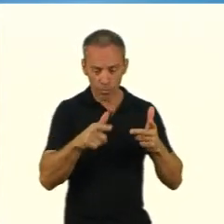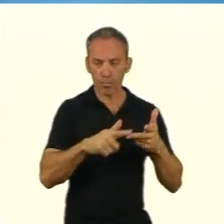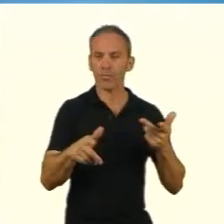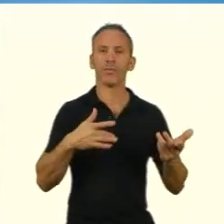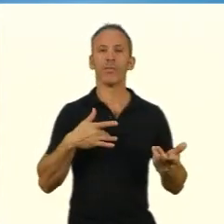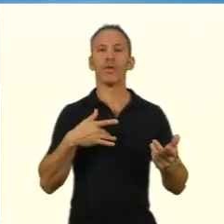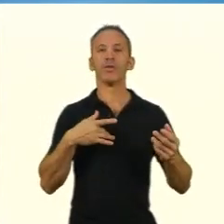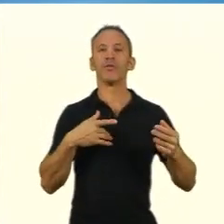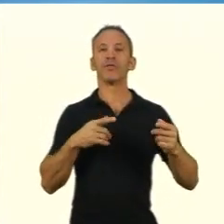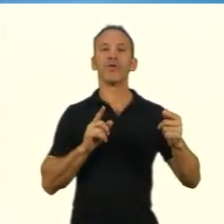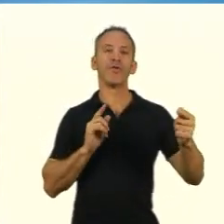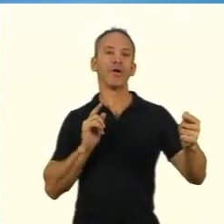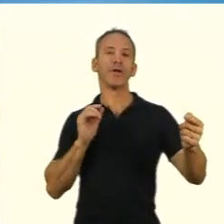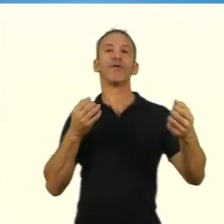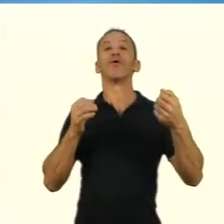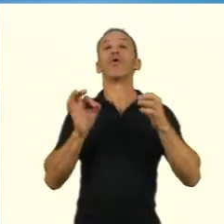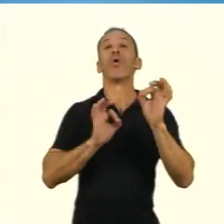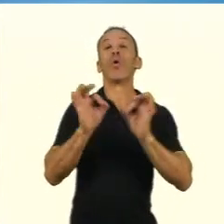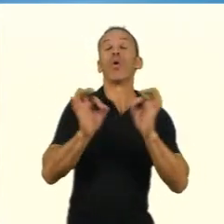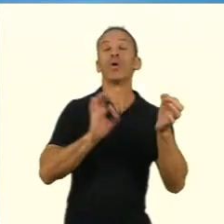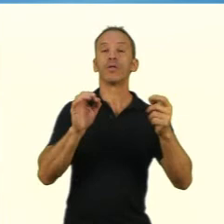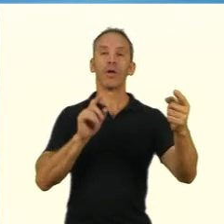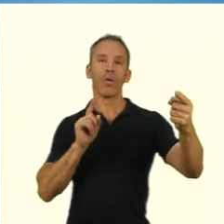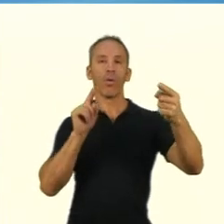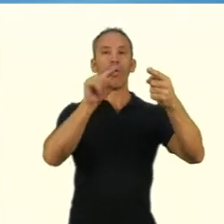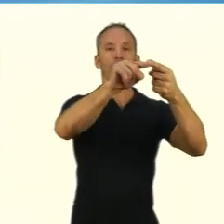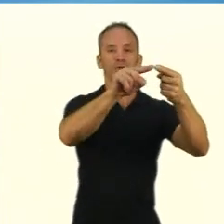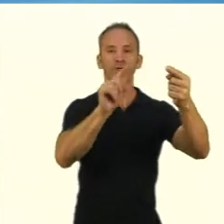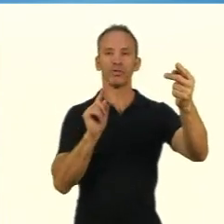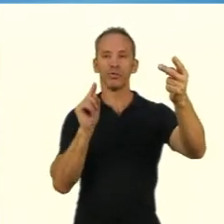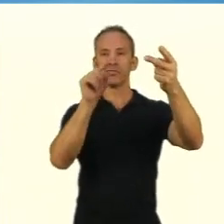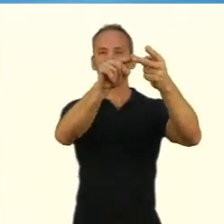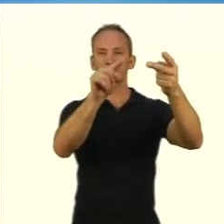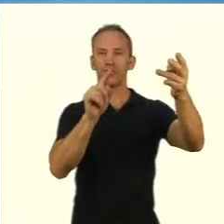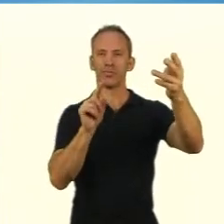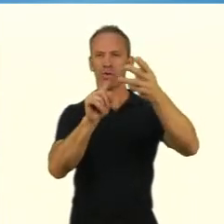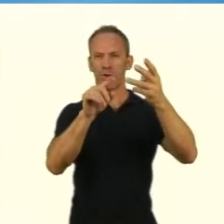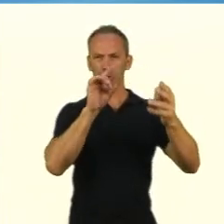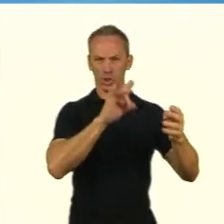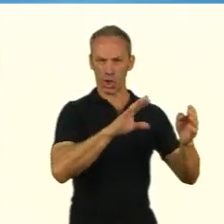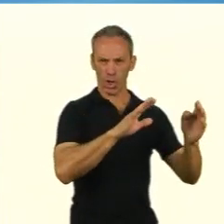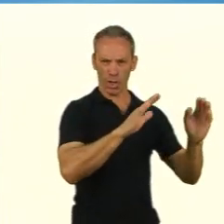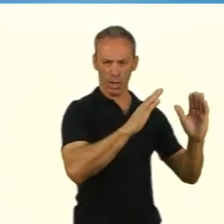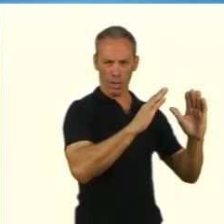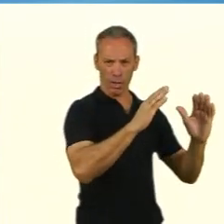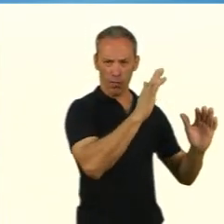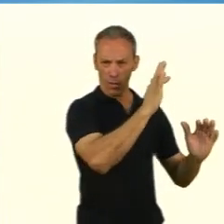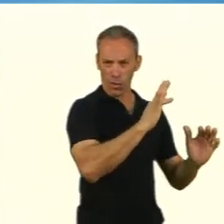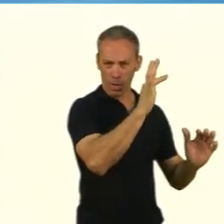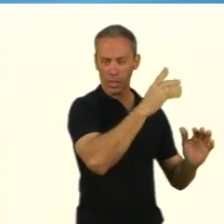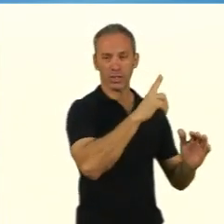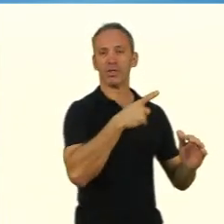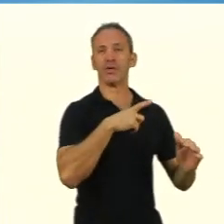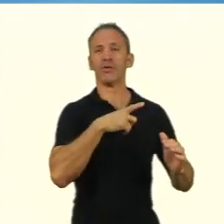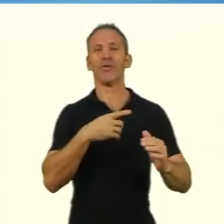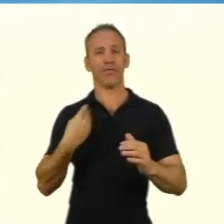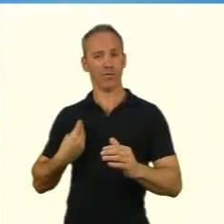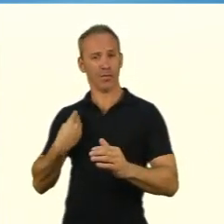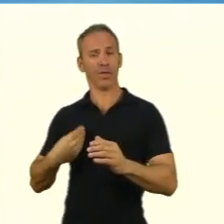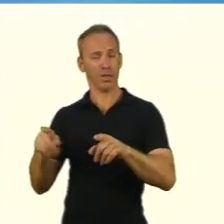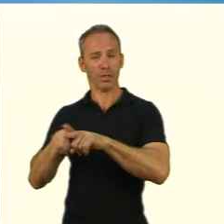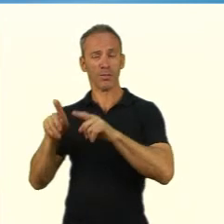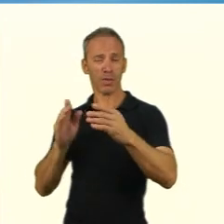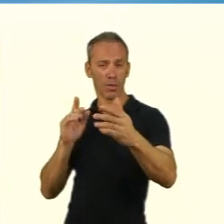citar aqui a questão por exemplo da indisciplina escolar você começa a hipotetizar algumas coisas você tem mais ou menos